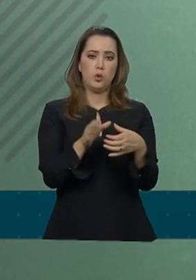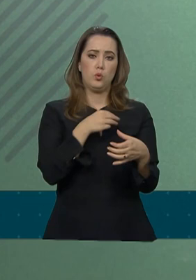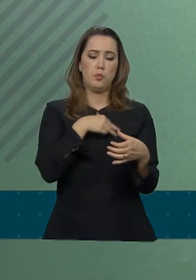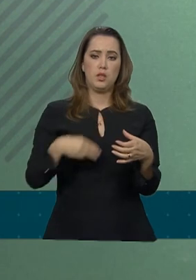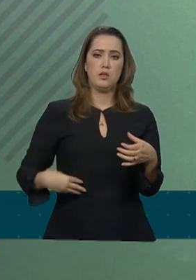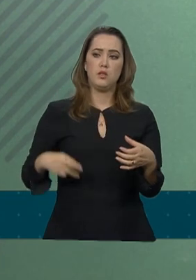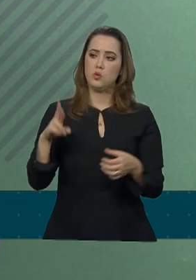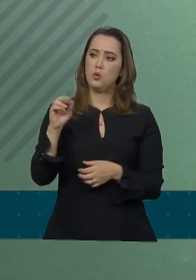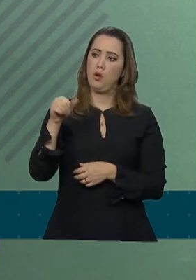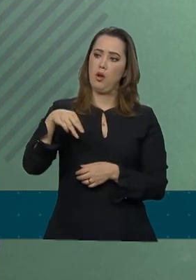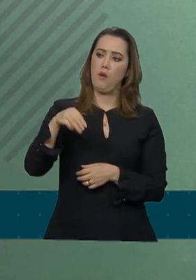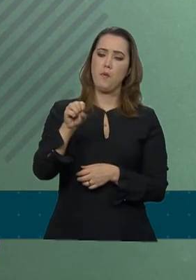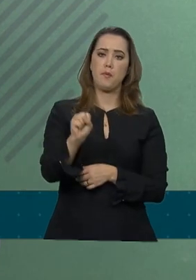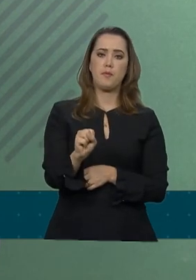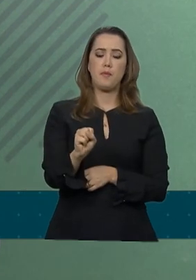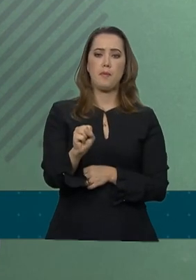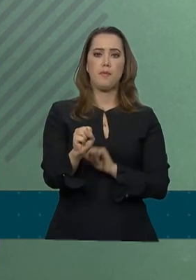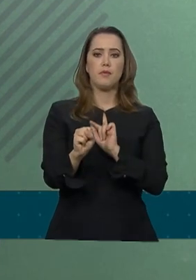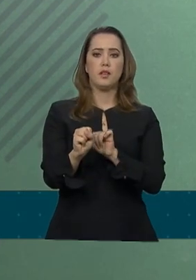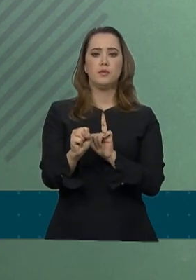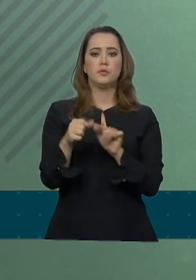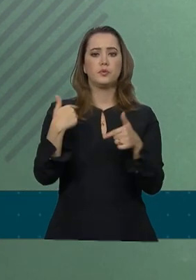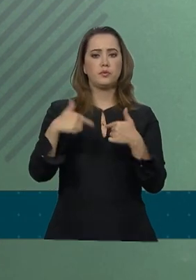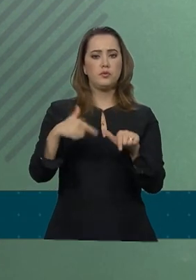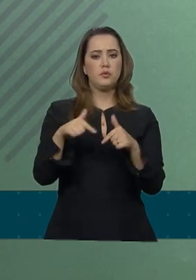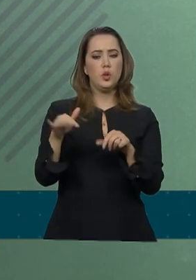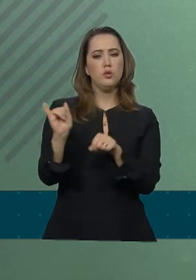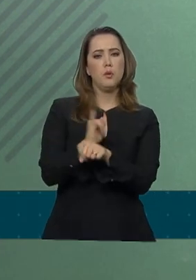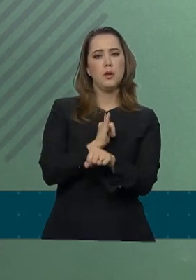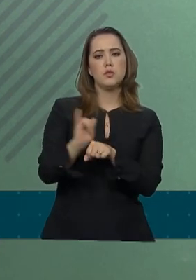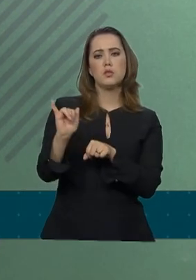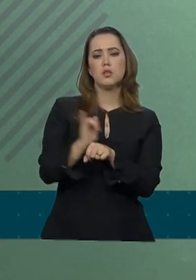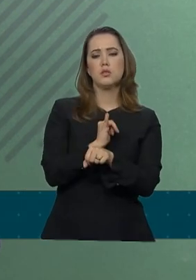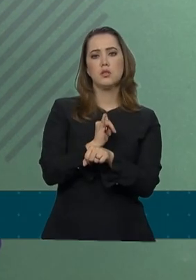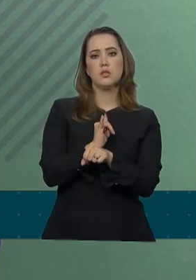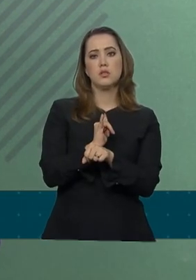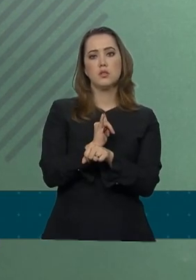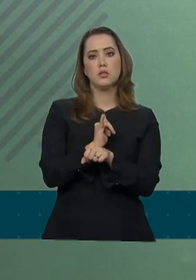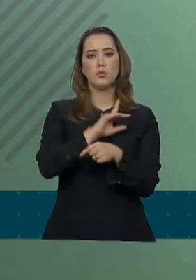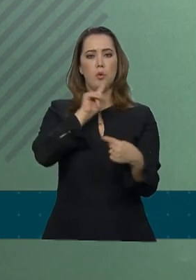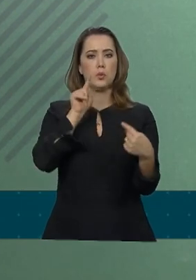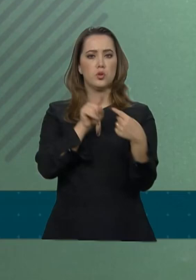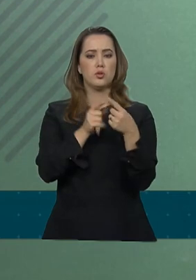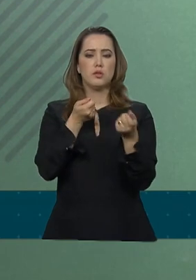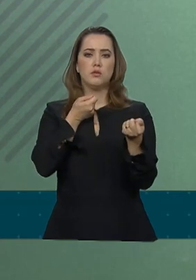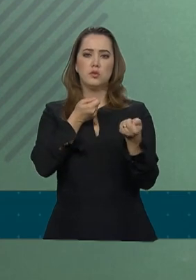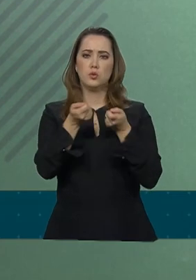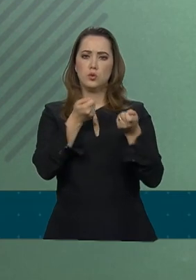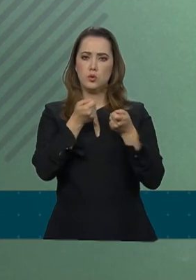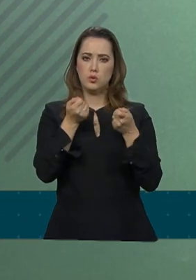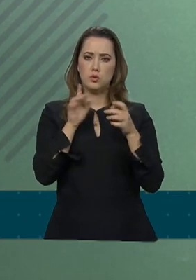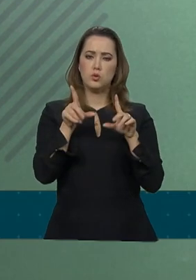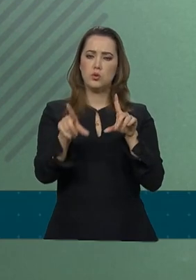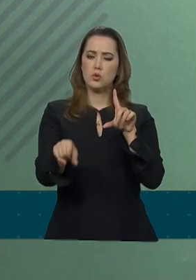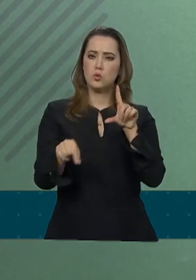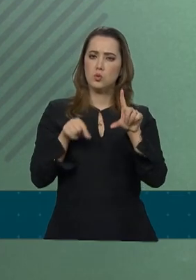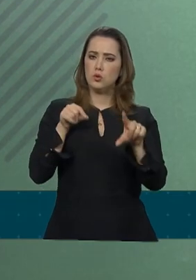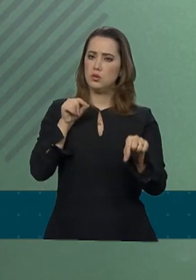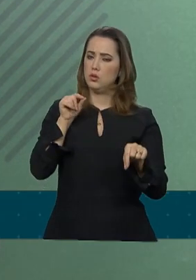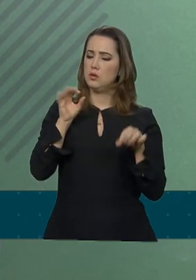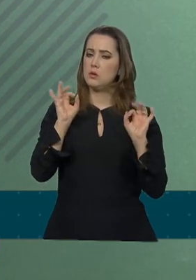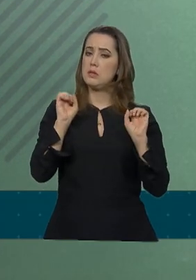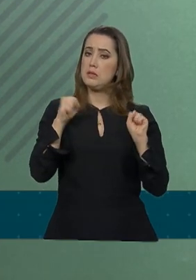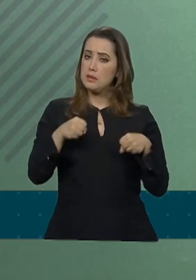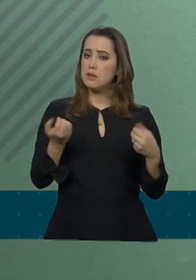ministro Ramos, é um trabalho estratégico, com linhas de controle previamente definidas, e,